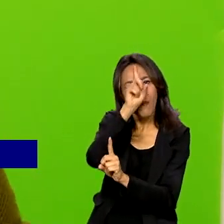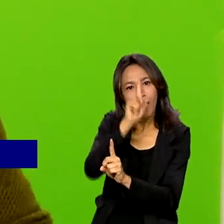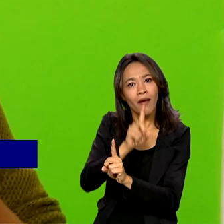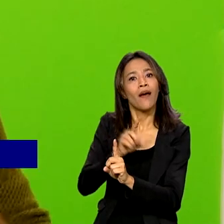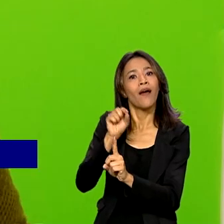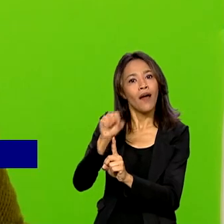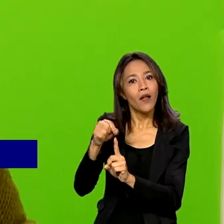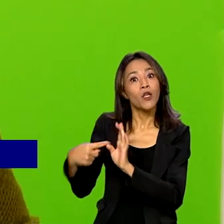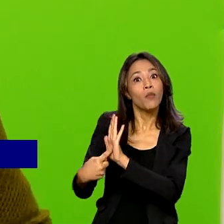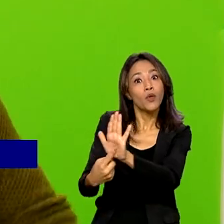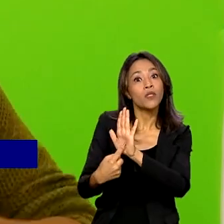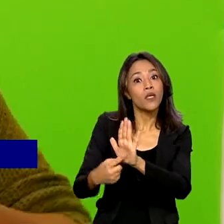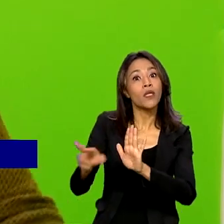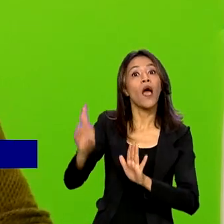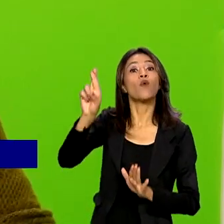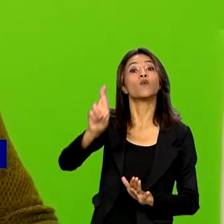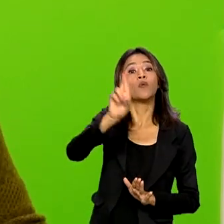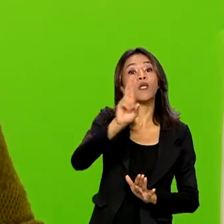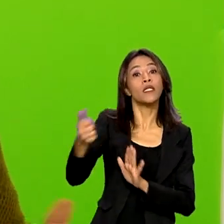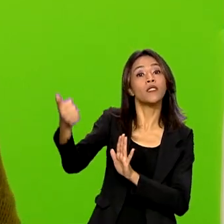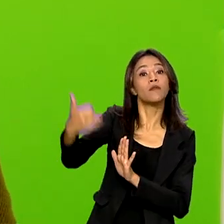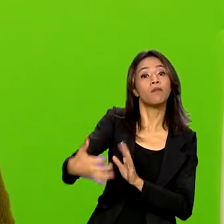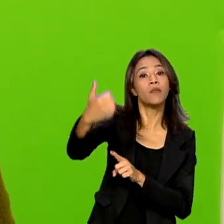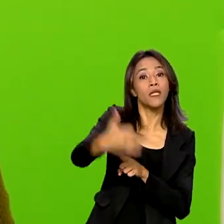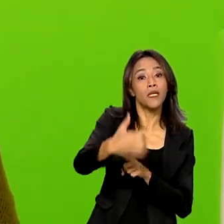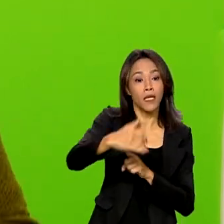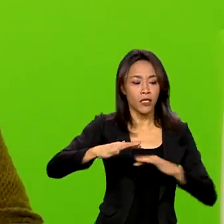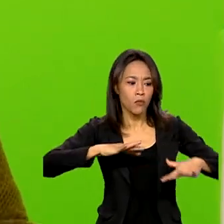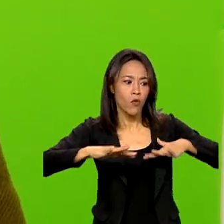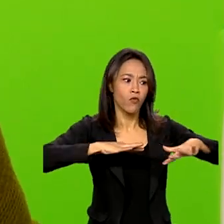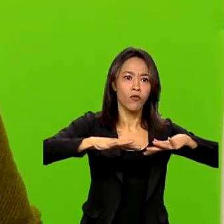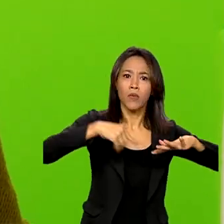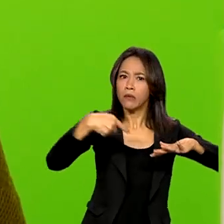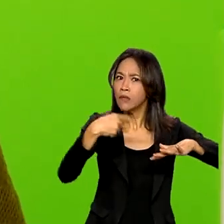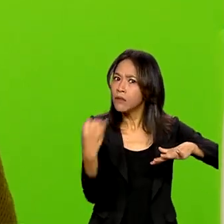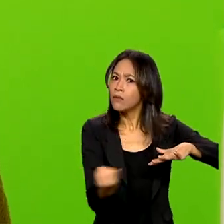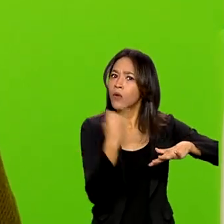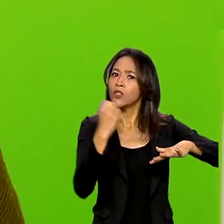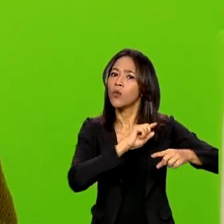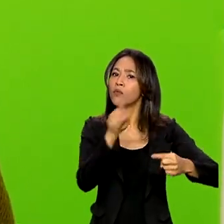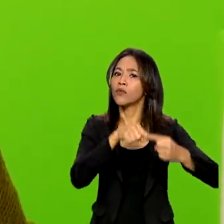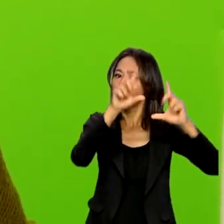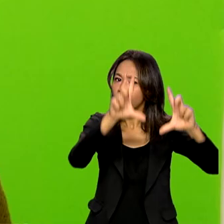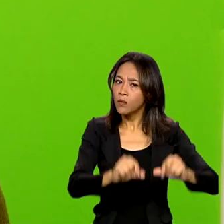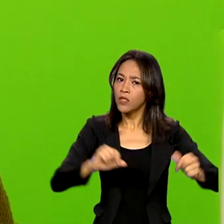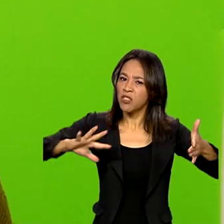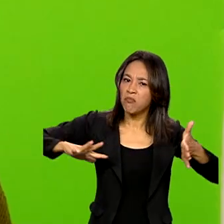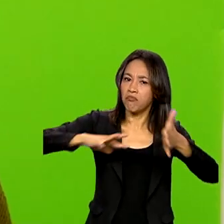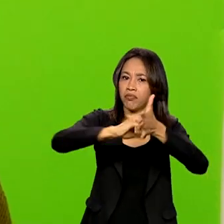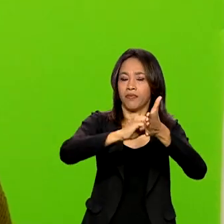autoridades explicarem a importância desse movimento para a redução dos acidentes de trânsito no país.